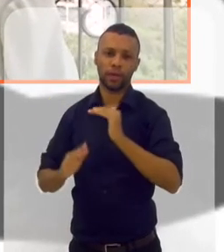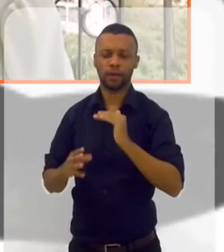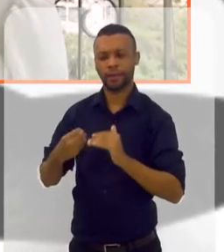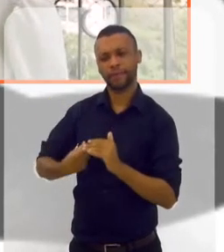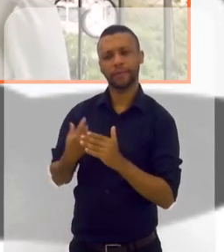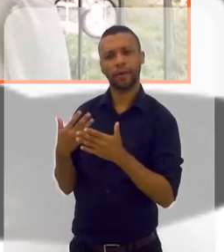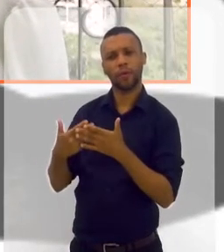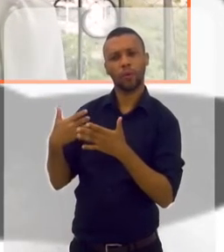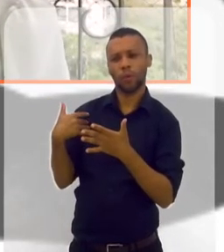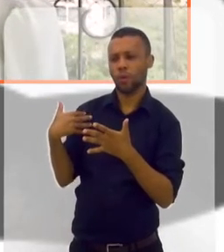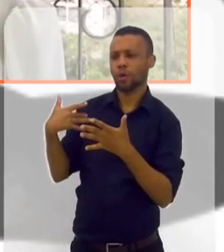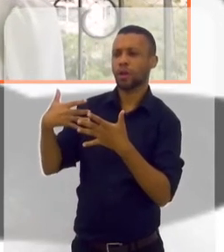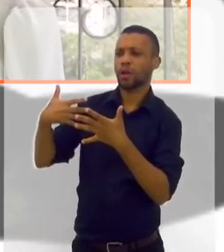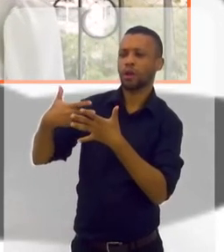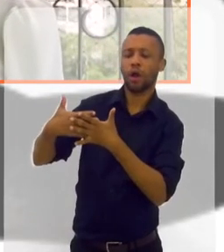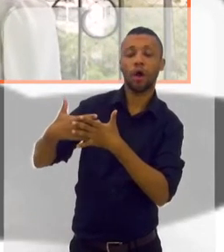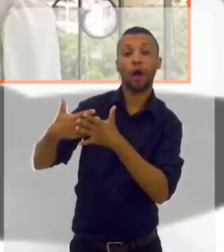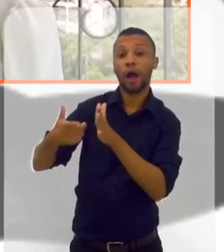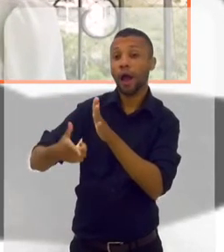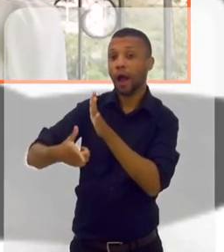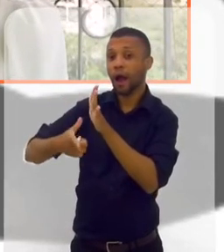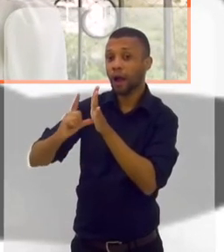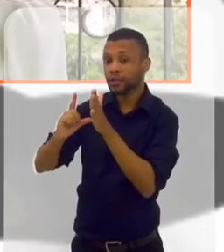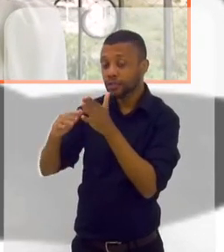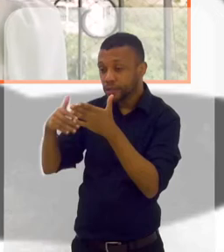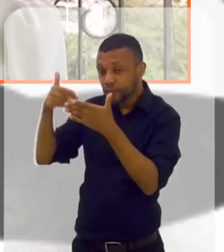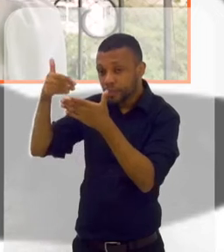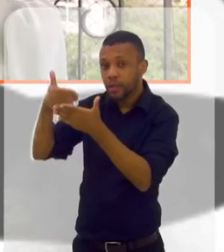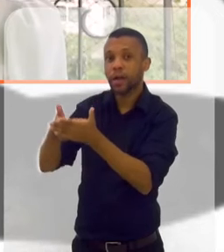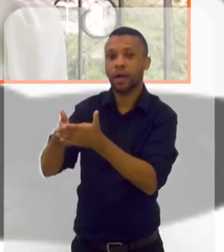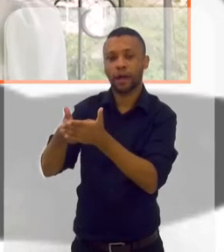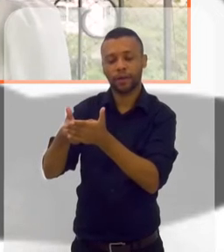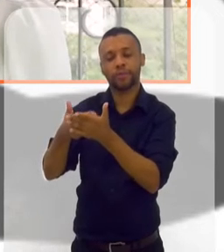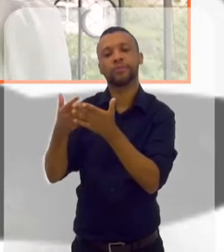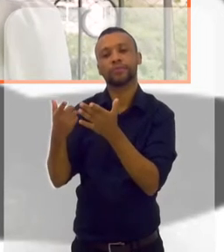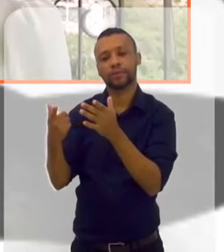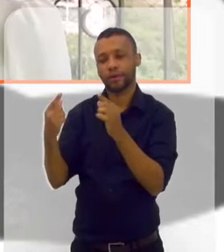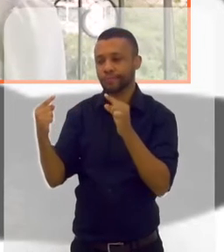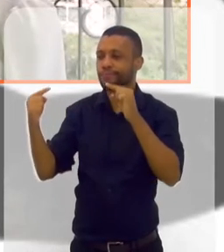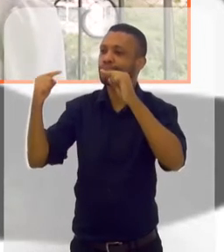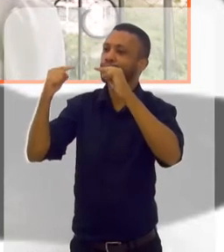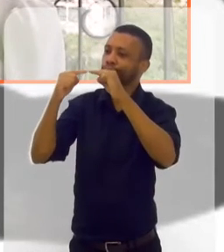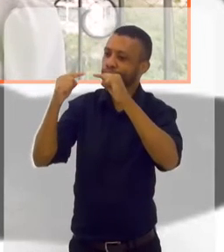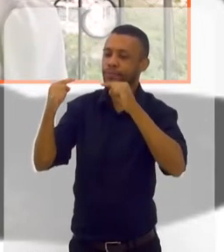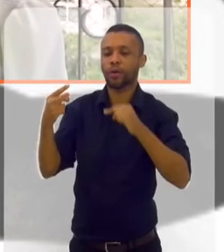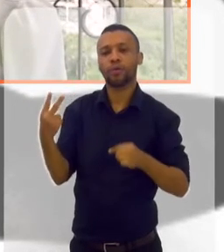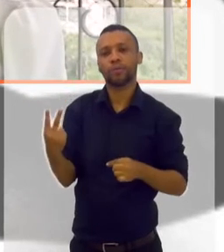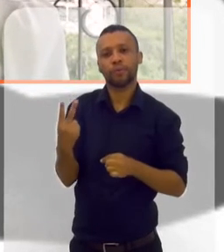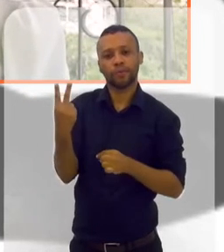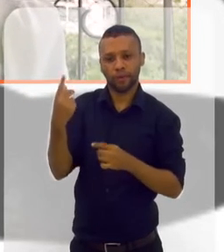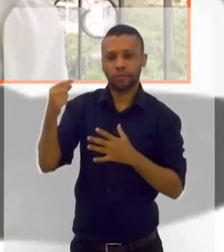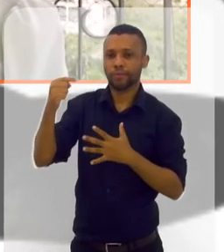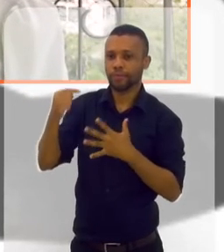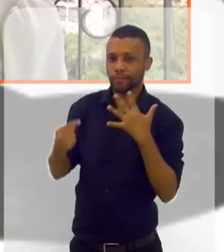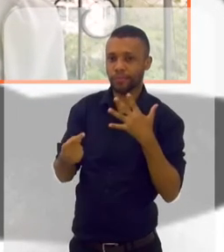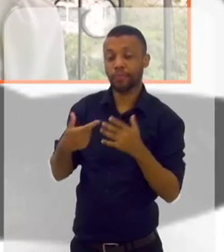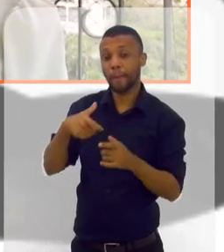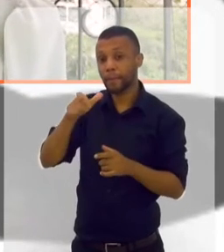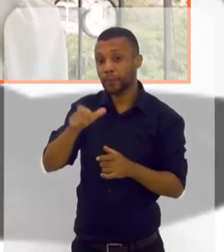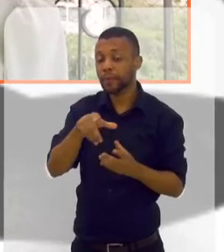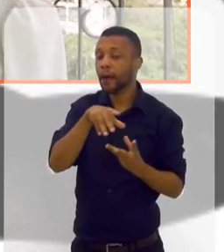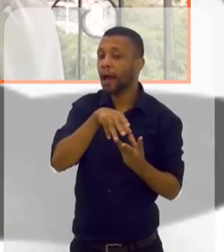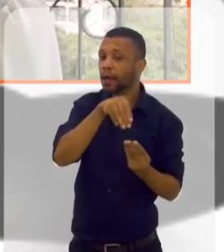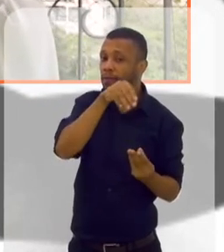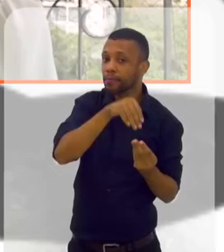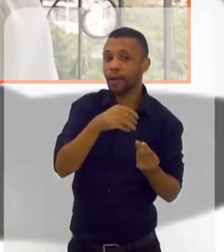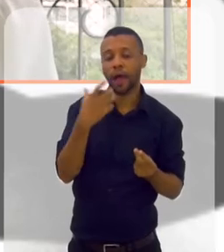eu estudei sua vida toda antes de chegar aqui. Falei, isso é excelente. E quer dizer que você está de acordo com os meus valores, né? Então assim, uma